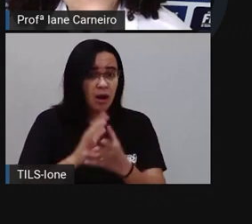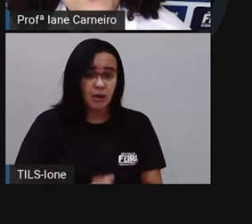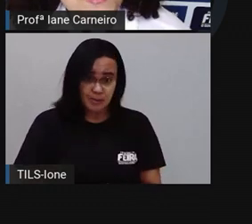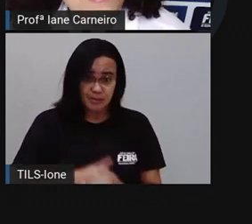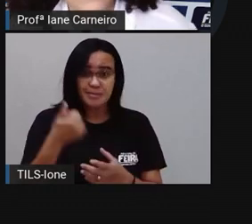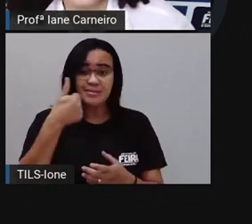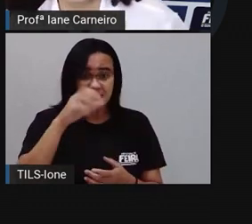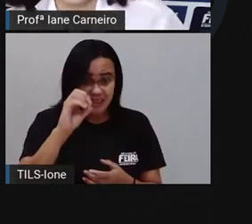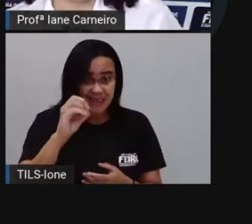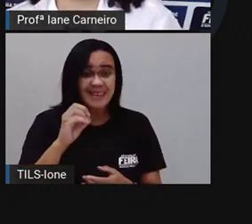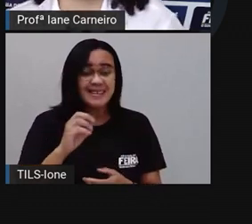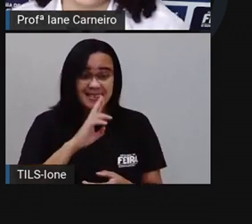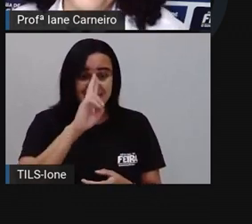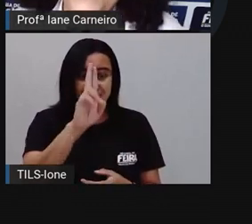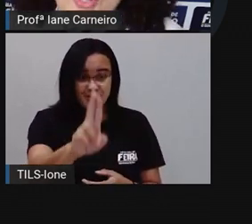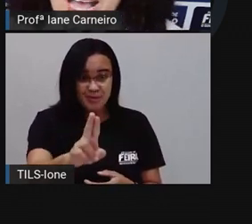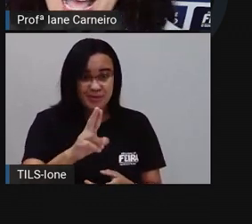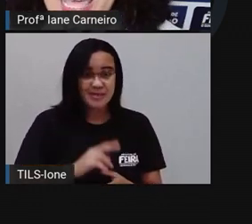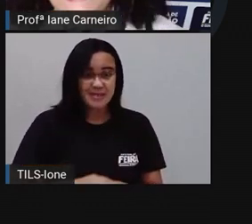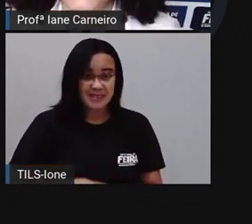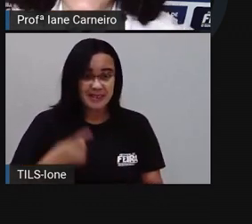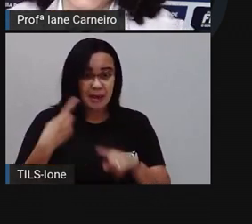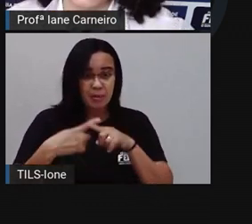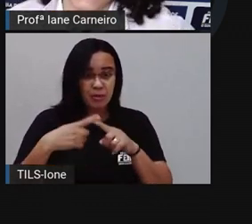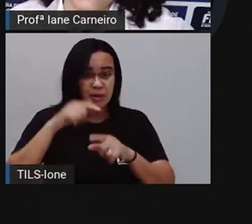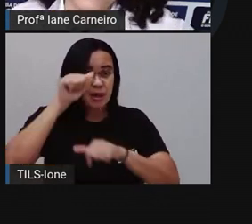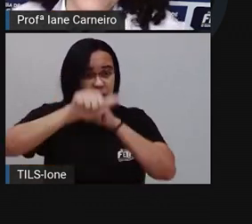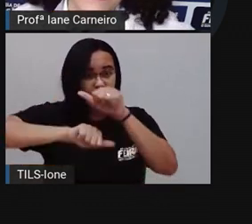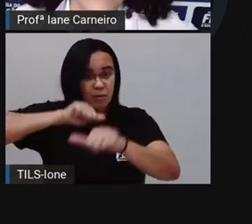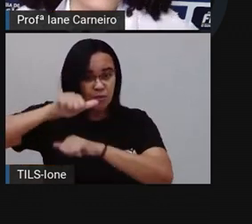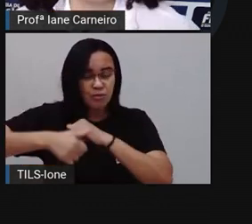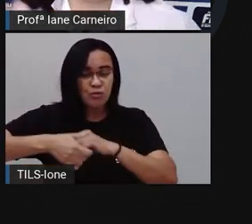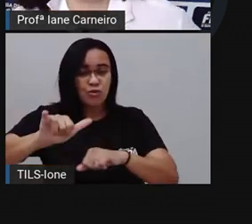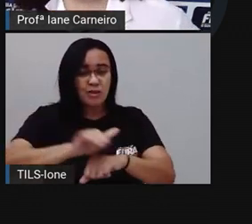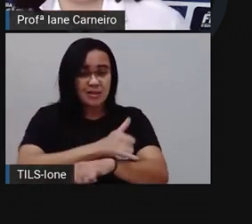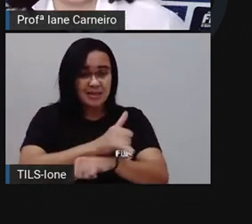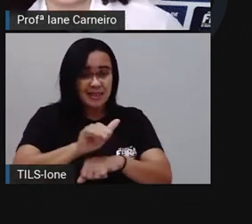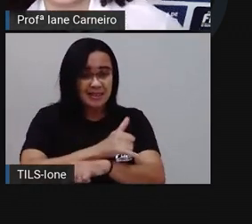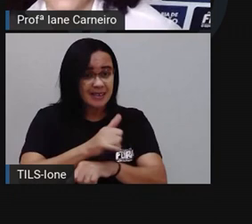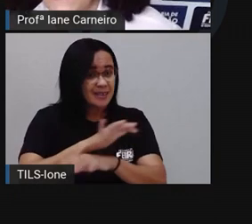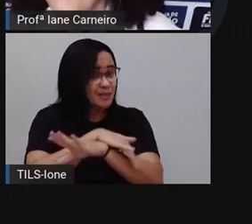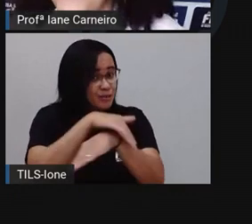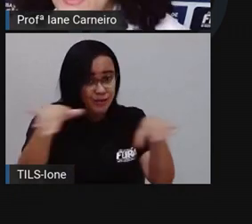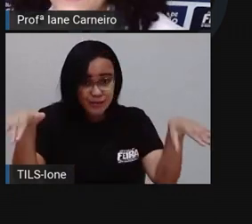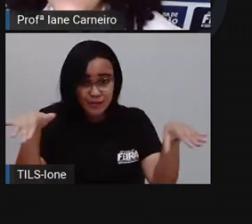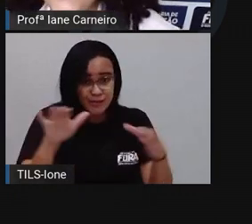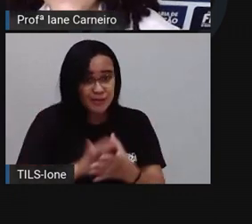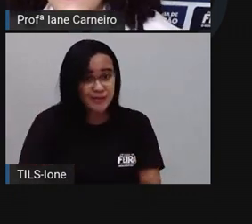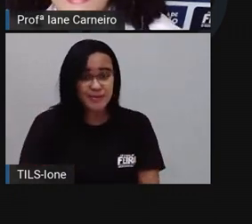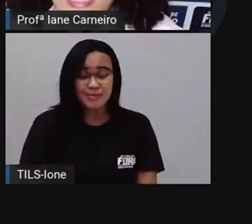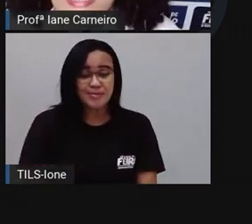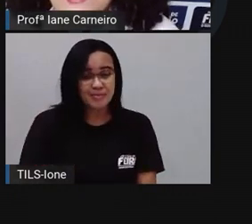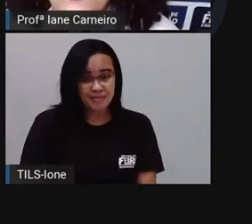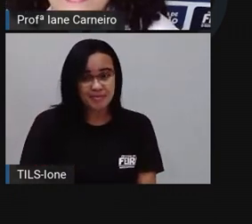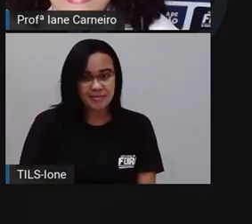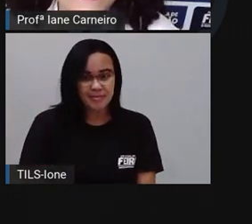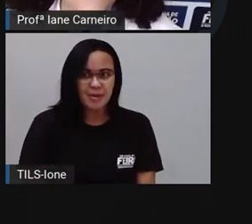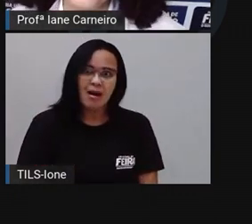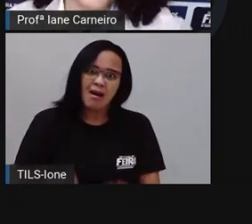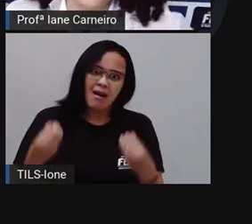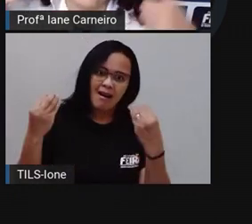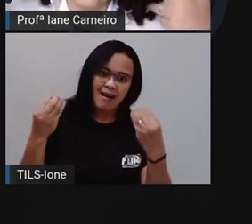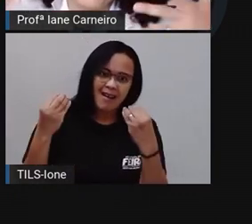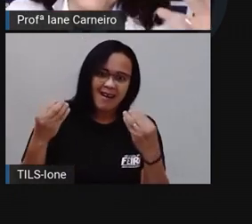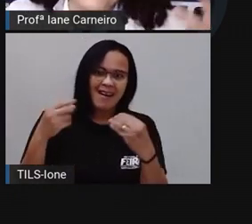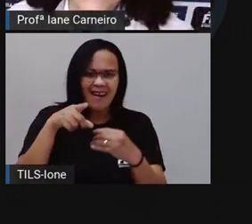Deu o mesmo resultado. A gente só mudou a estratégia. Aí você pode me falar assim, ah, Proiane, esse jeito aqui